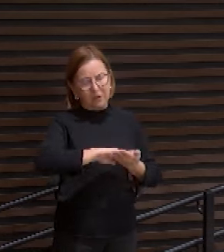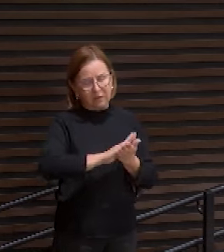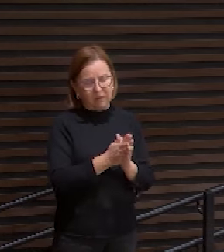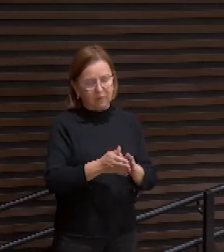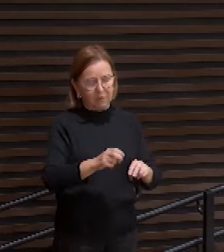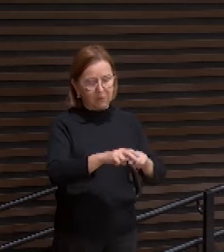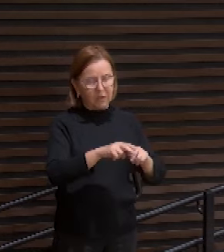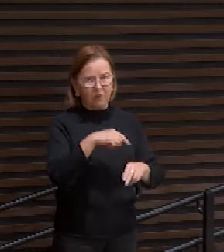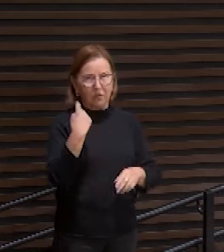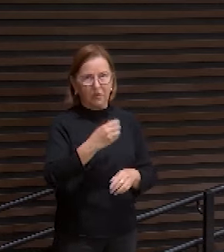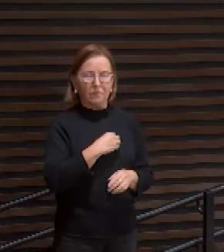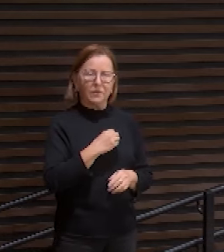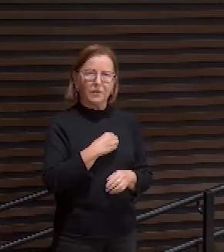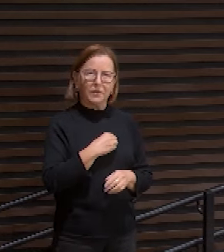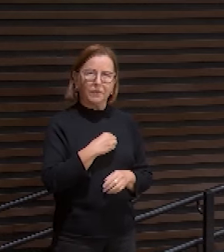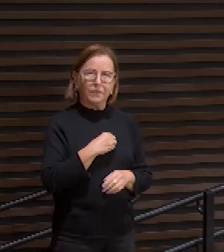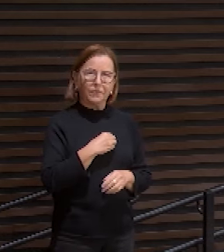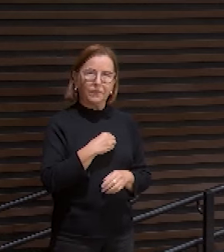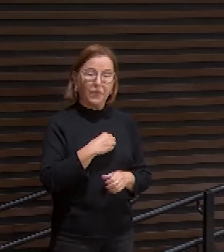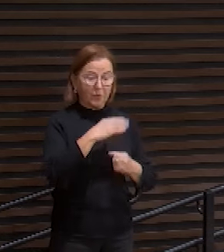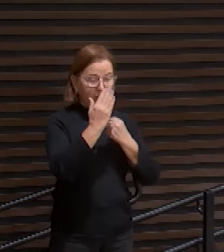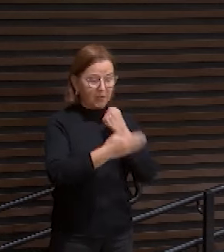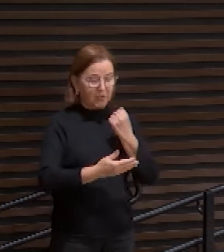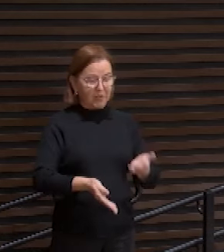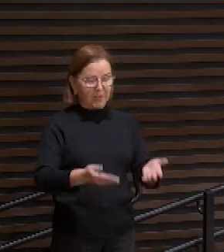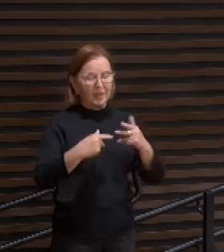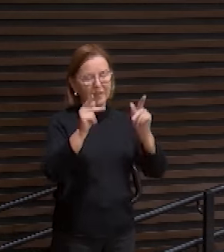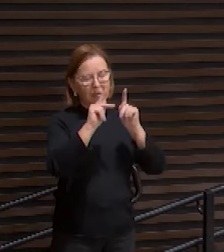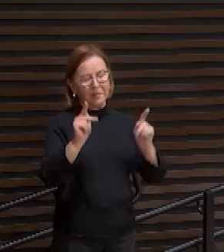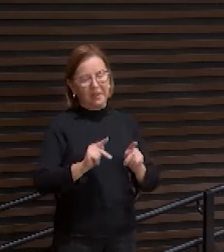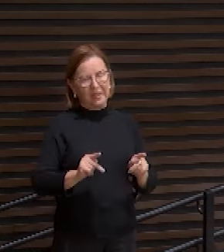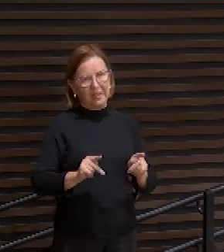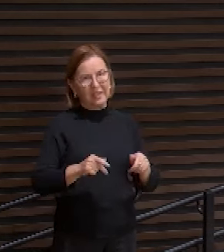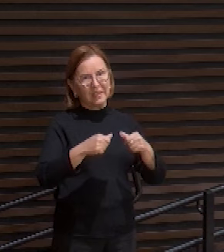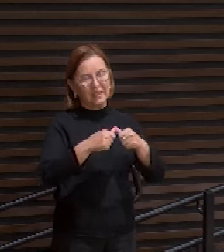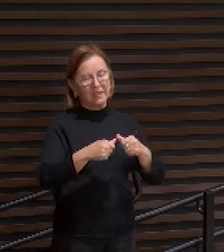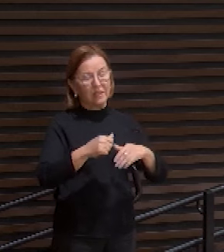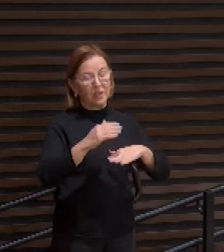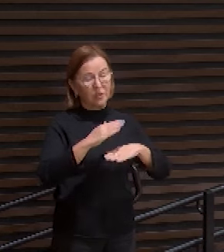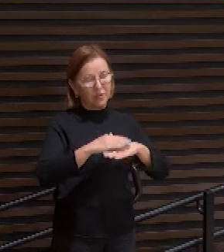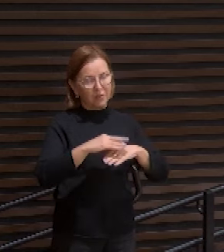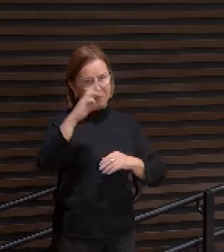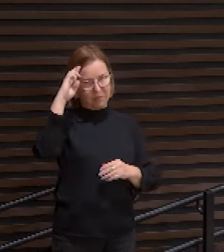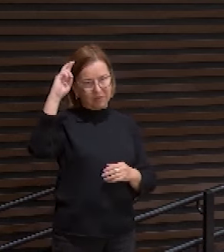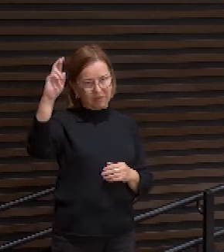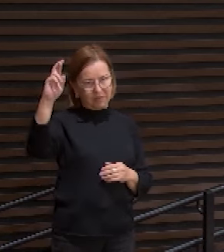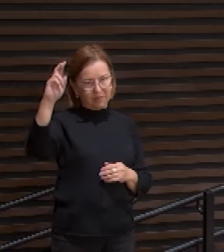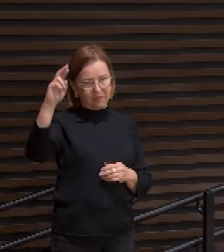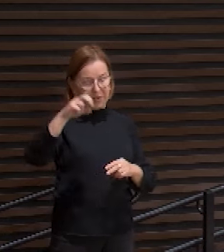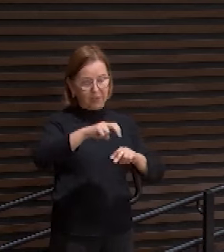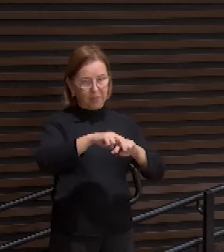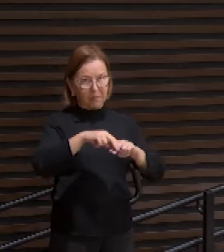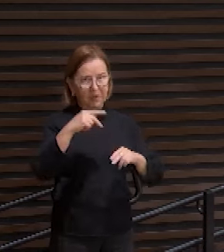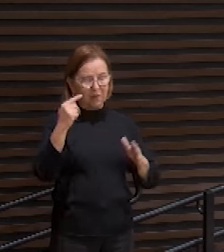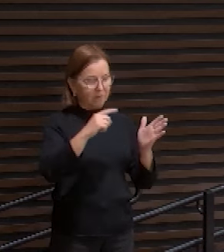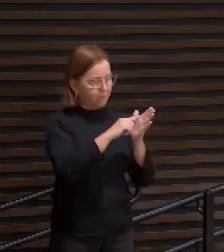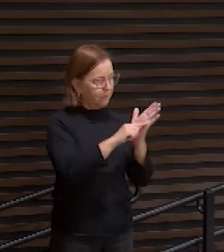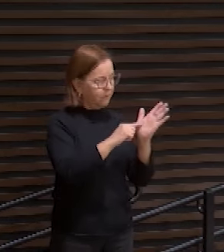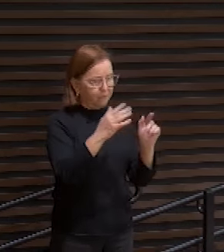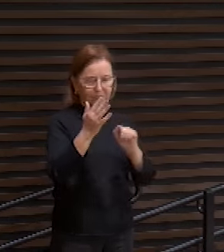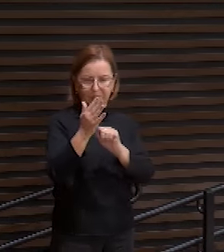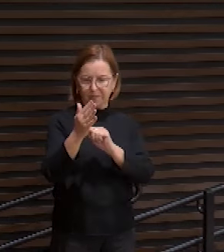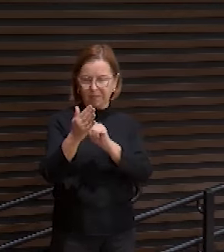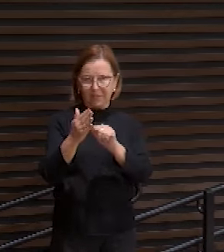nossas iniquidades. O castigo que nos traz a paz estava sobre ele e pelas suas pisaduras